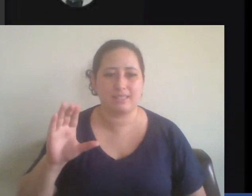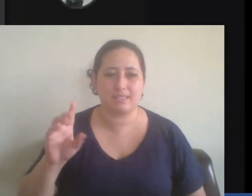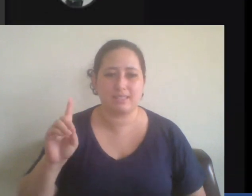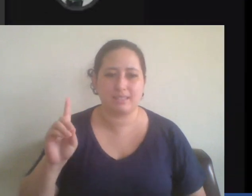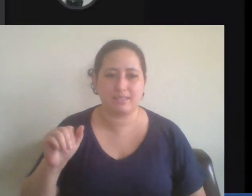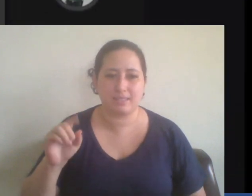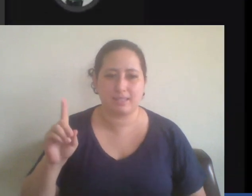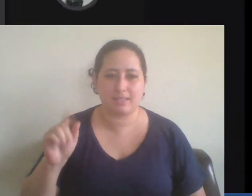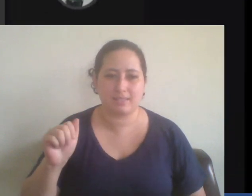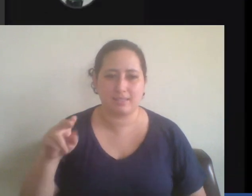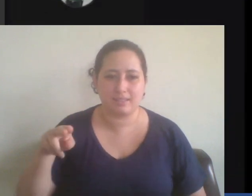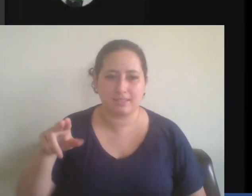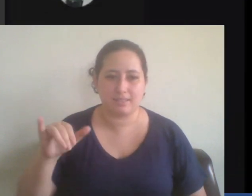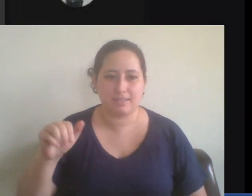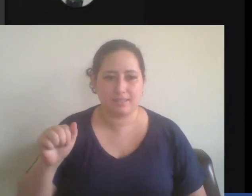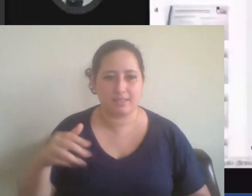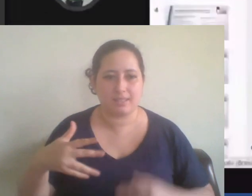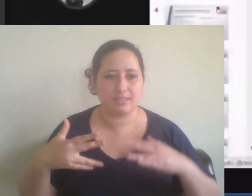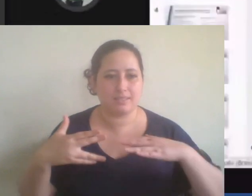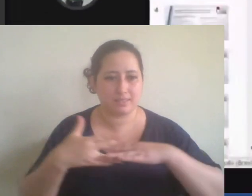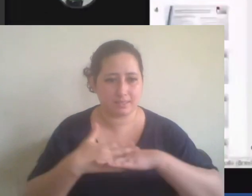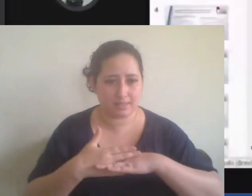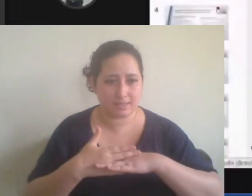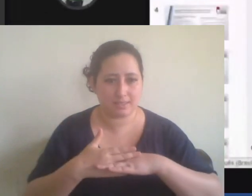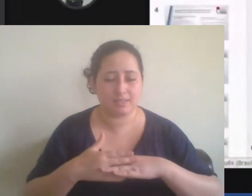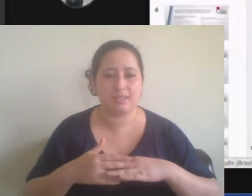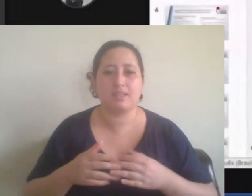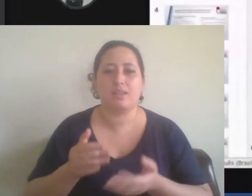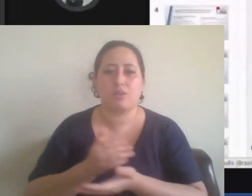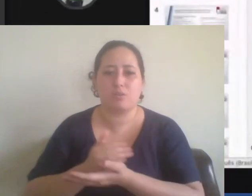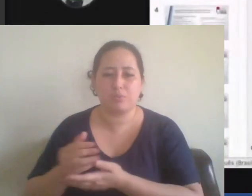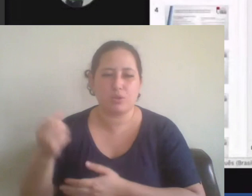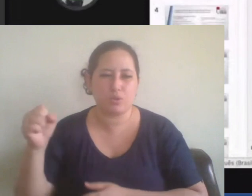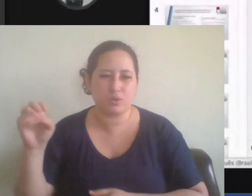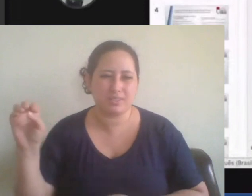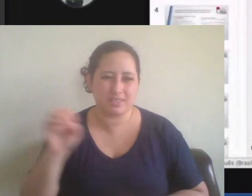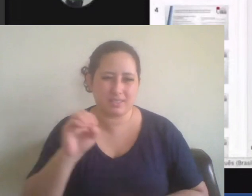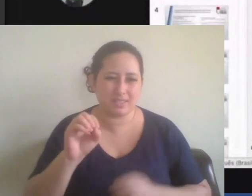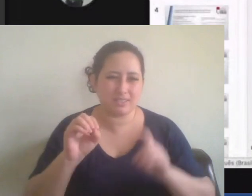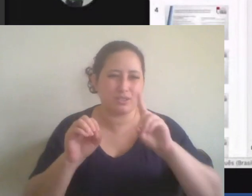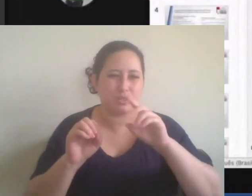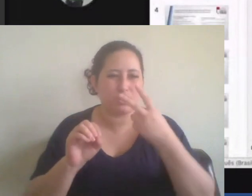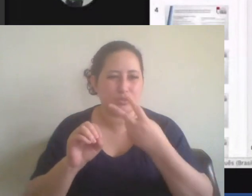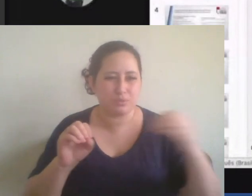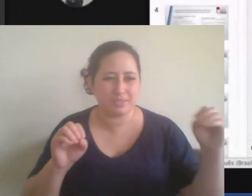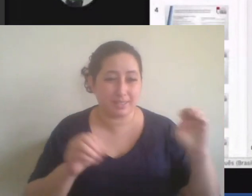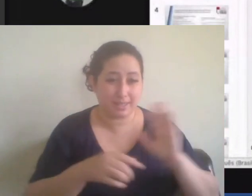aproximadamente de 800 a 200 antes de Cristo